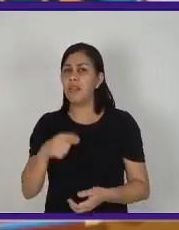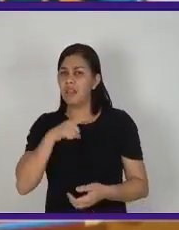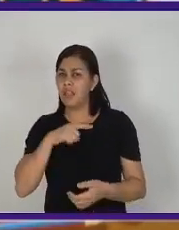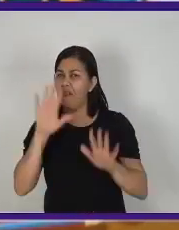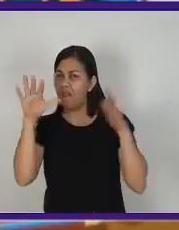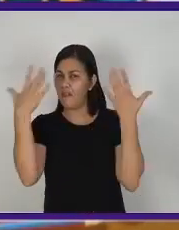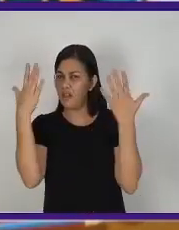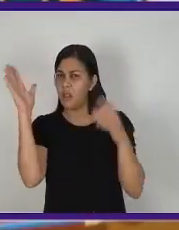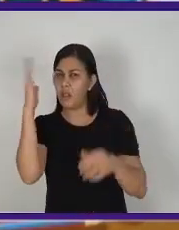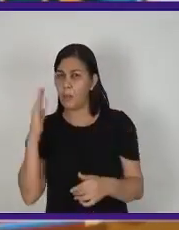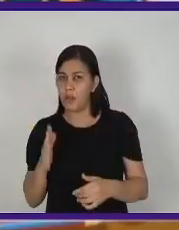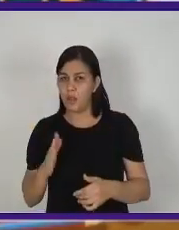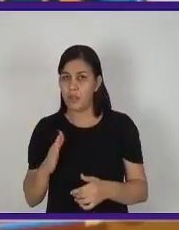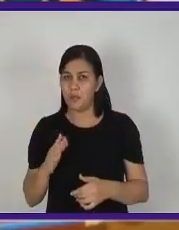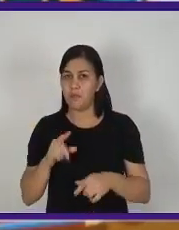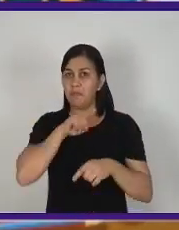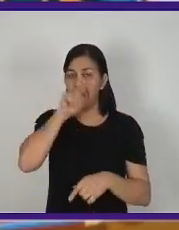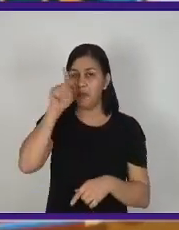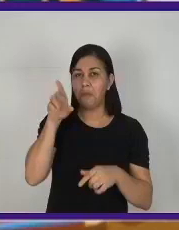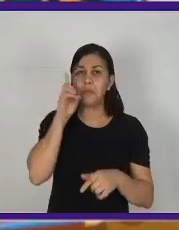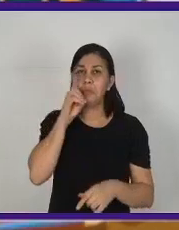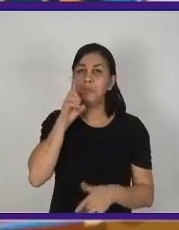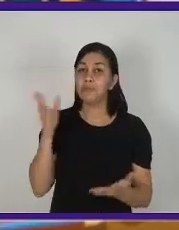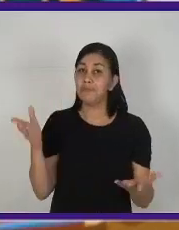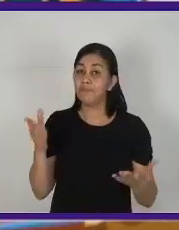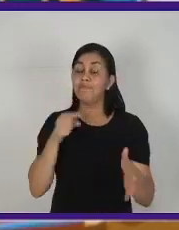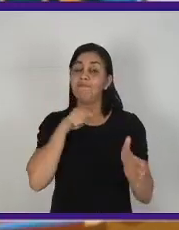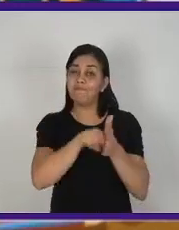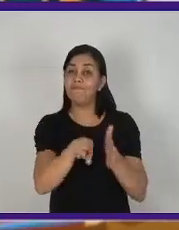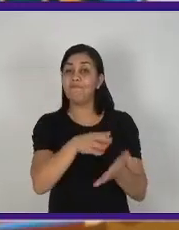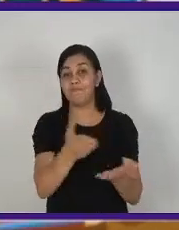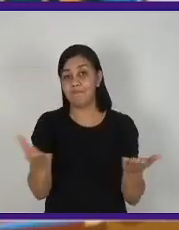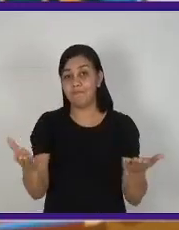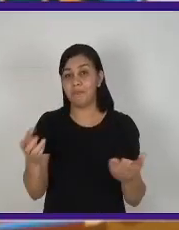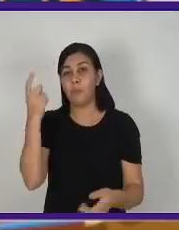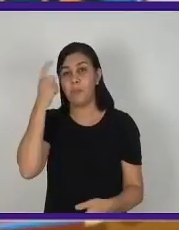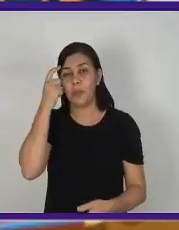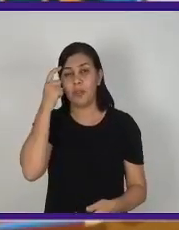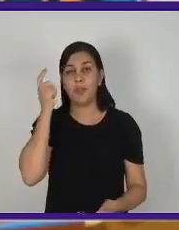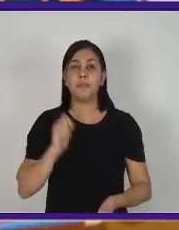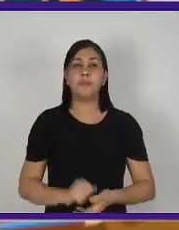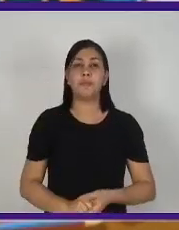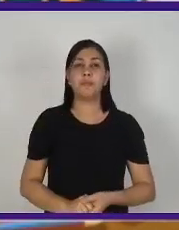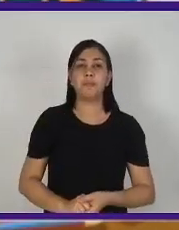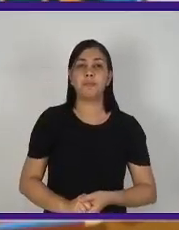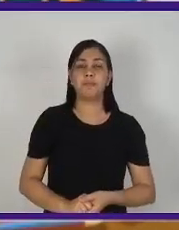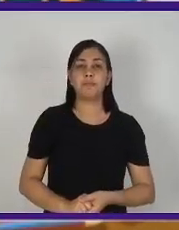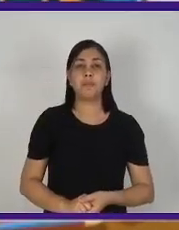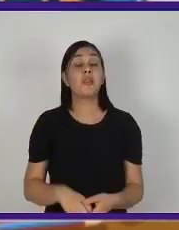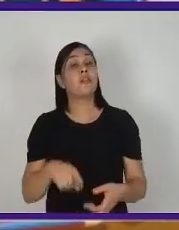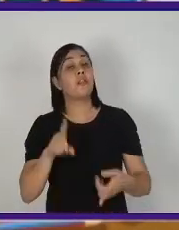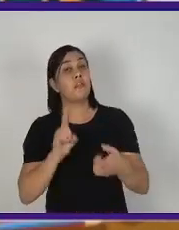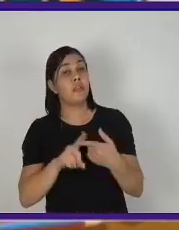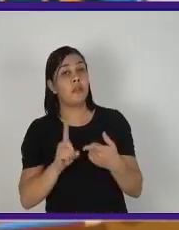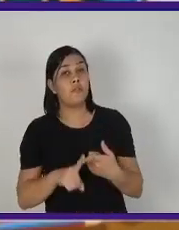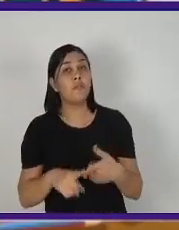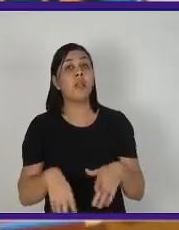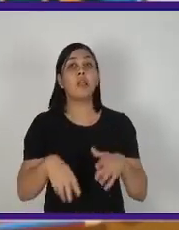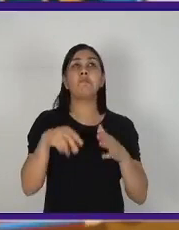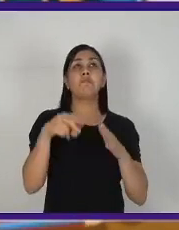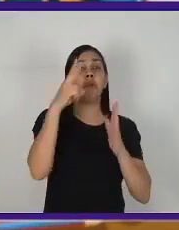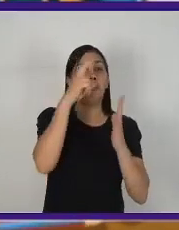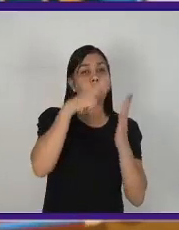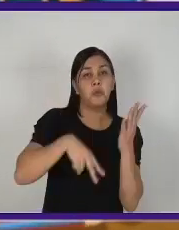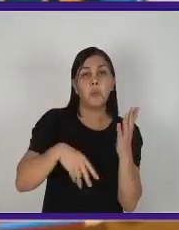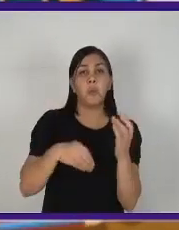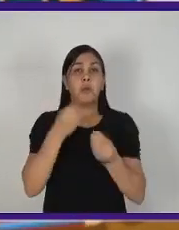alguma festa daqui, do Brasil? Fica o questionamento aí para vocês. E a incorporação de hábitos específicos de leituras, como